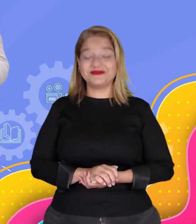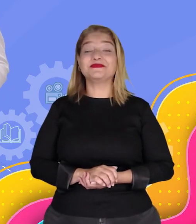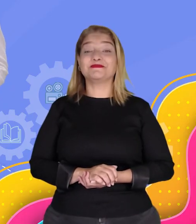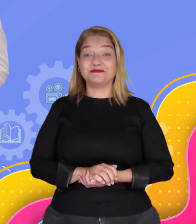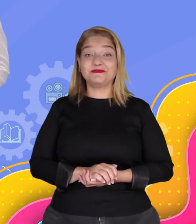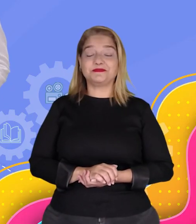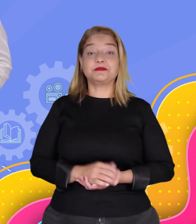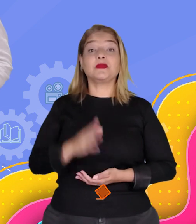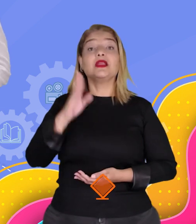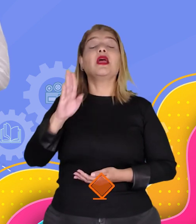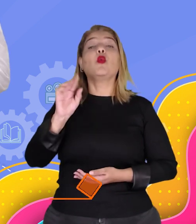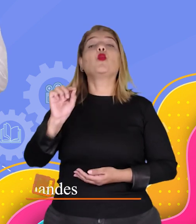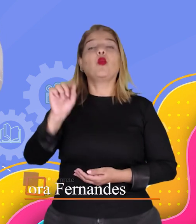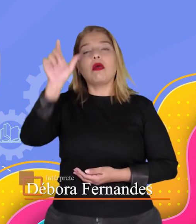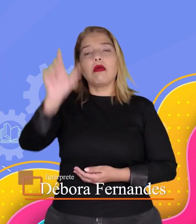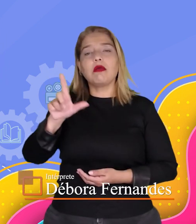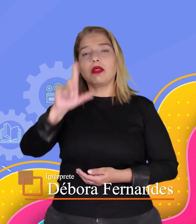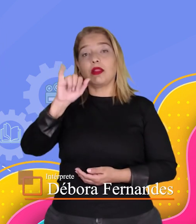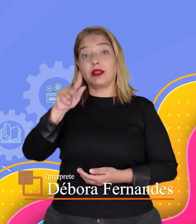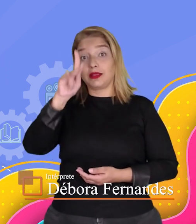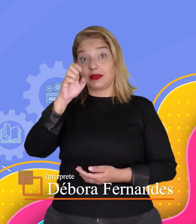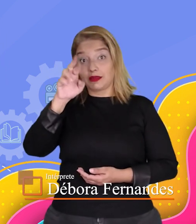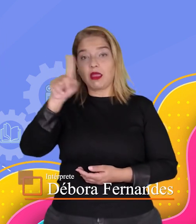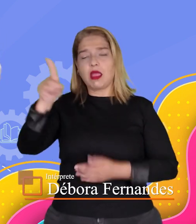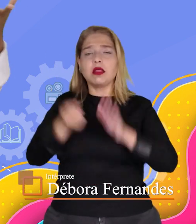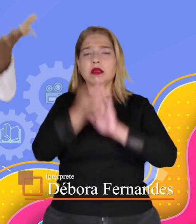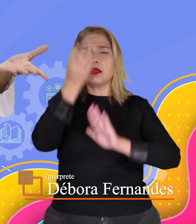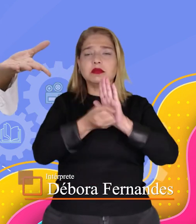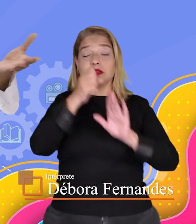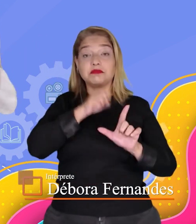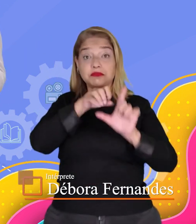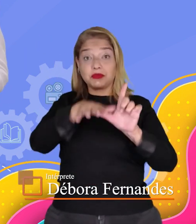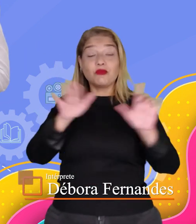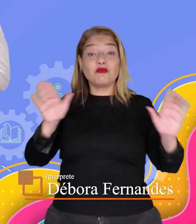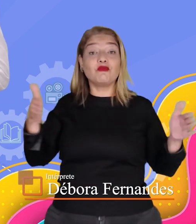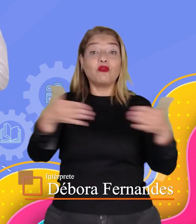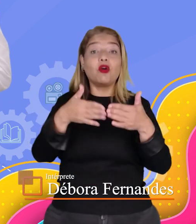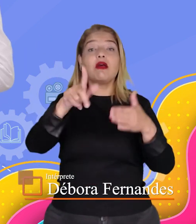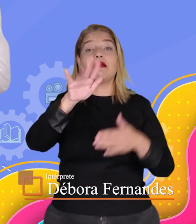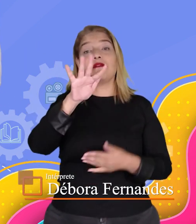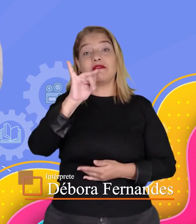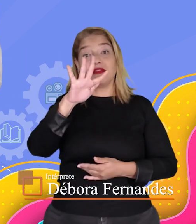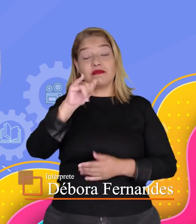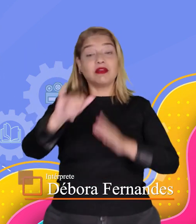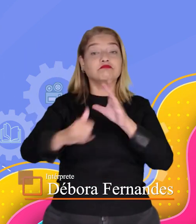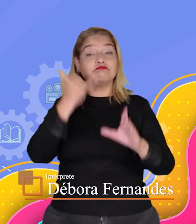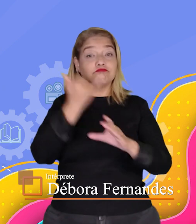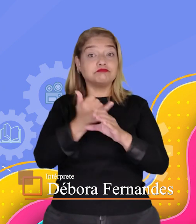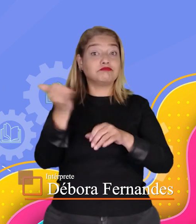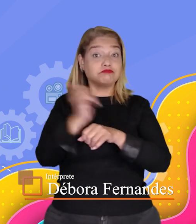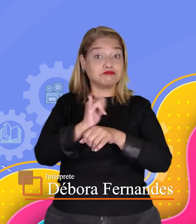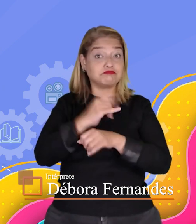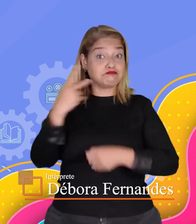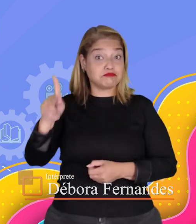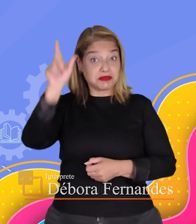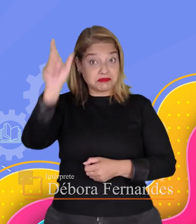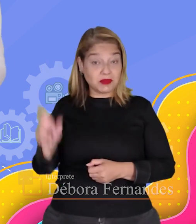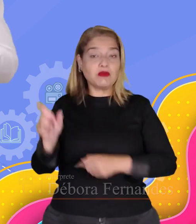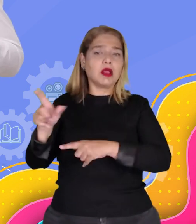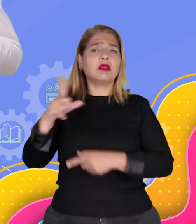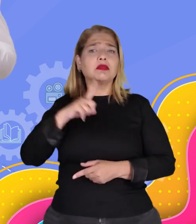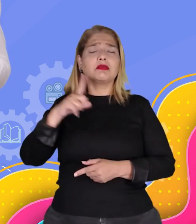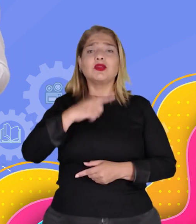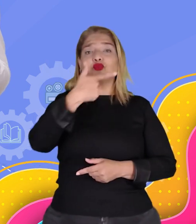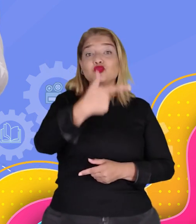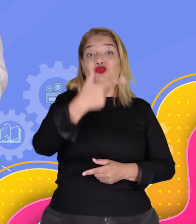Pessoal, o Linker é um criador de conteúdo focado no jogo FIFA. No canal do YouTube dele, ele já possui